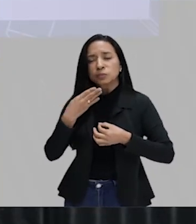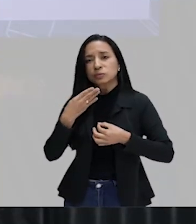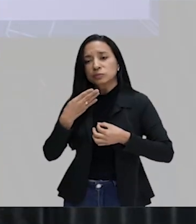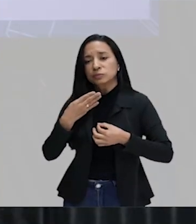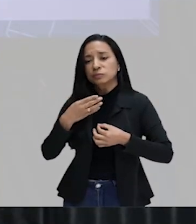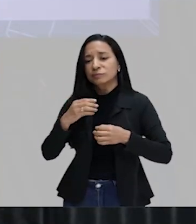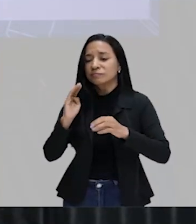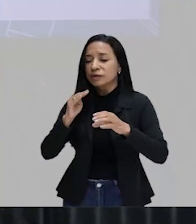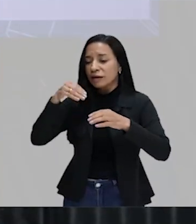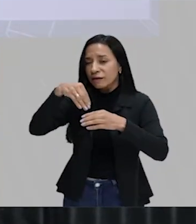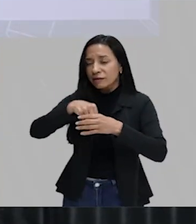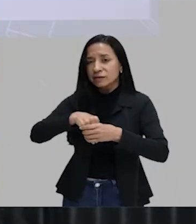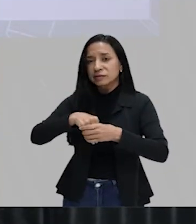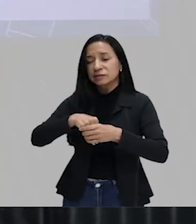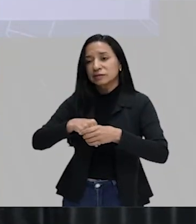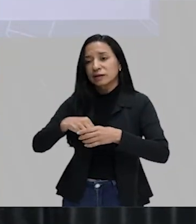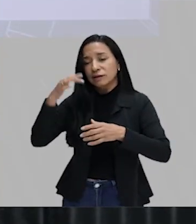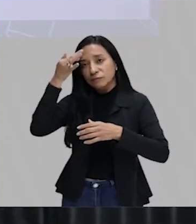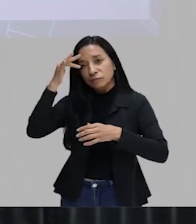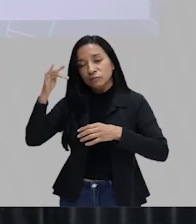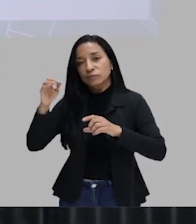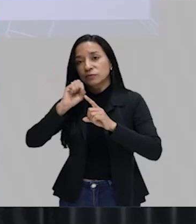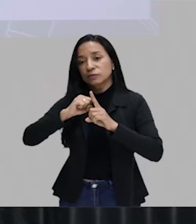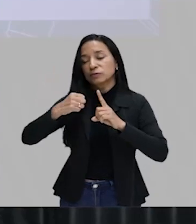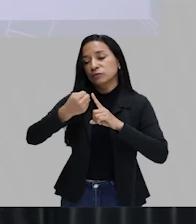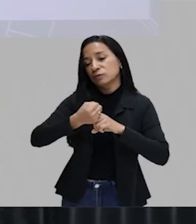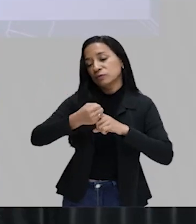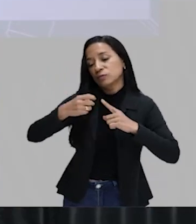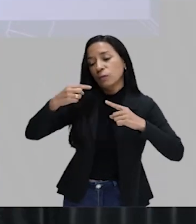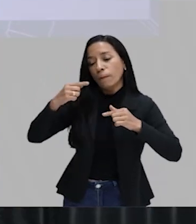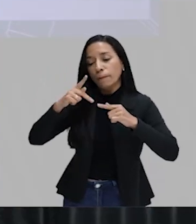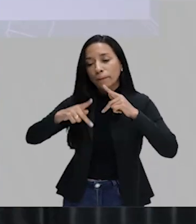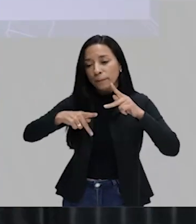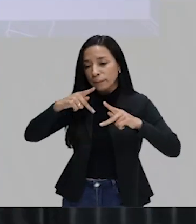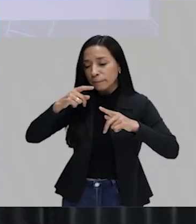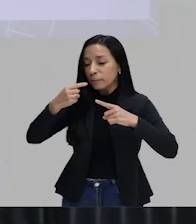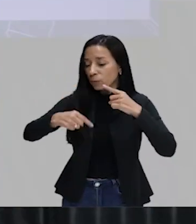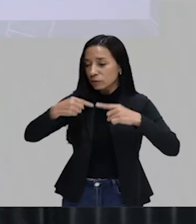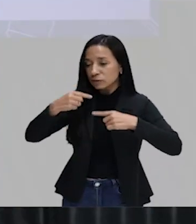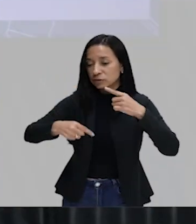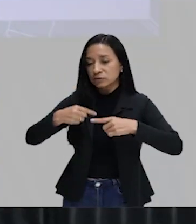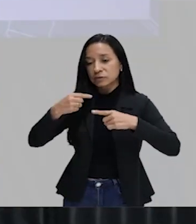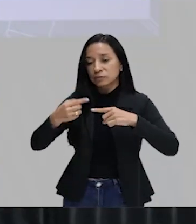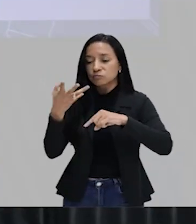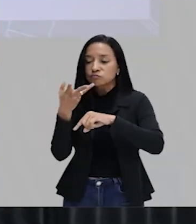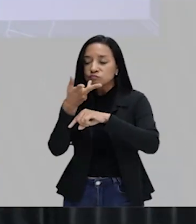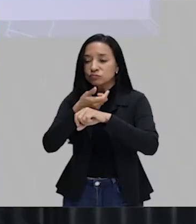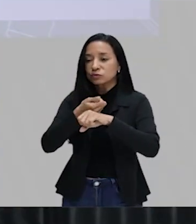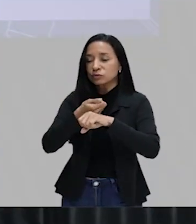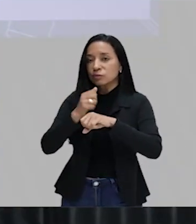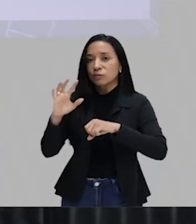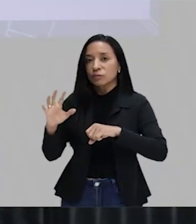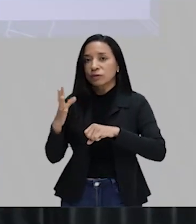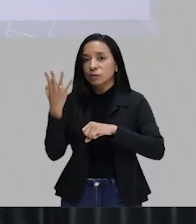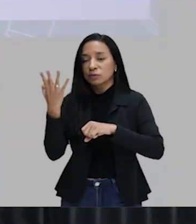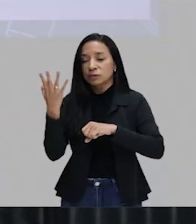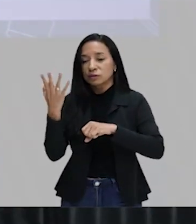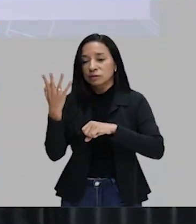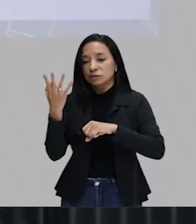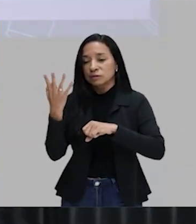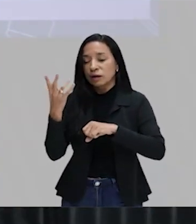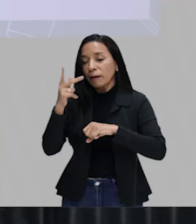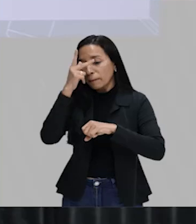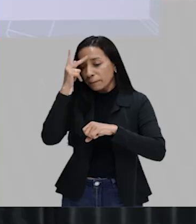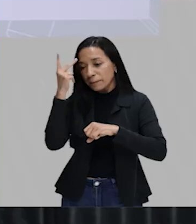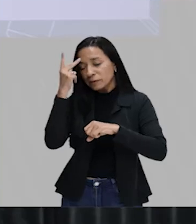sociologia, entra política, e muita política, na hora dessa persuasão. Quando isso acontece, quando a pessoa é persuadida, quando a pessoa é